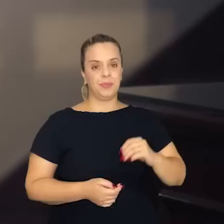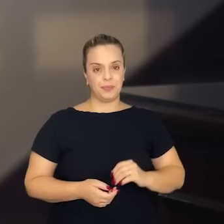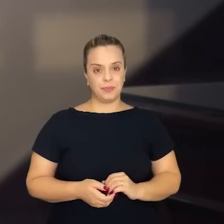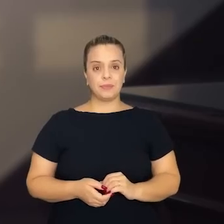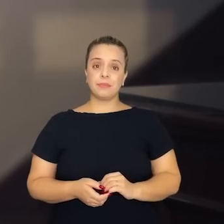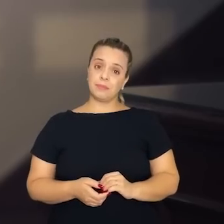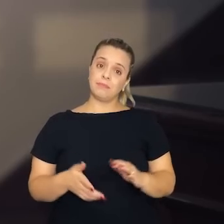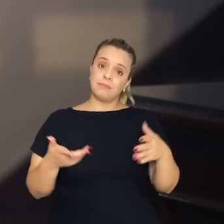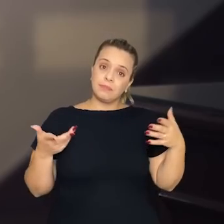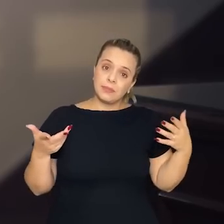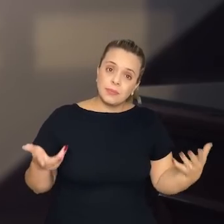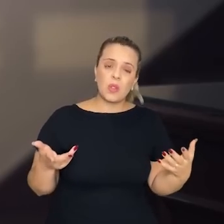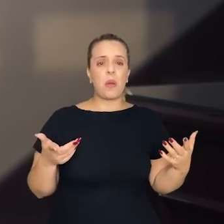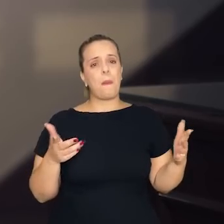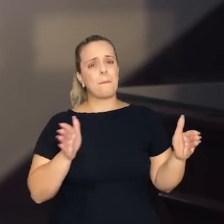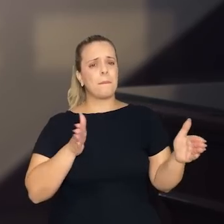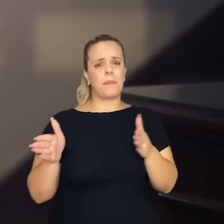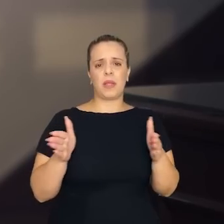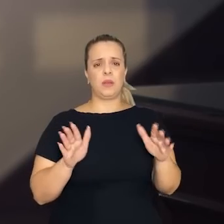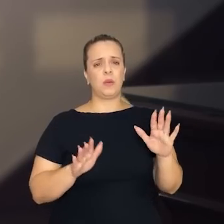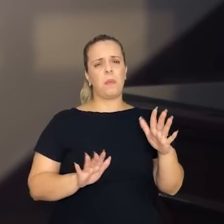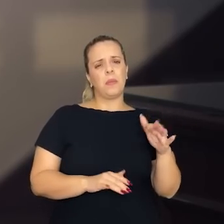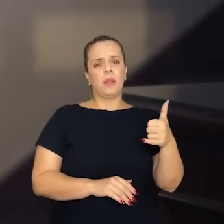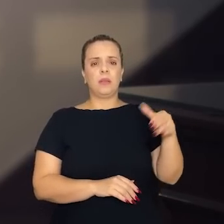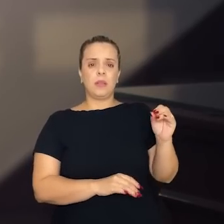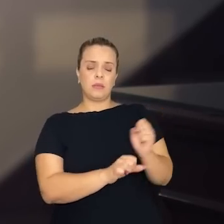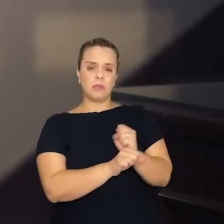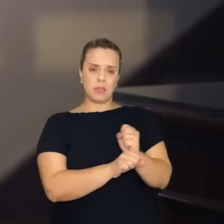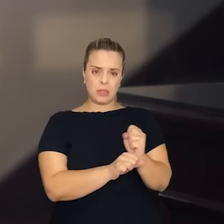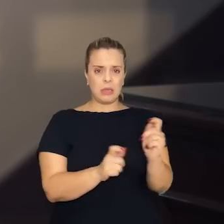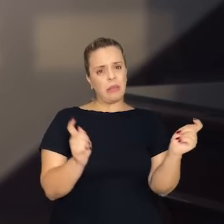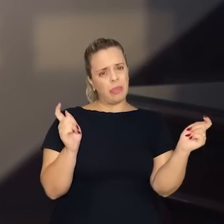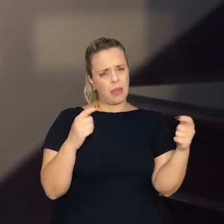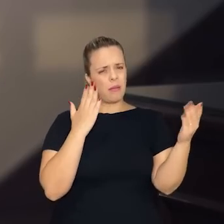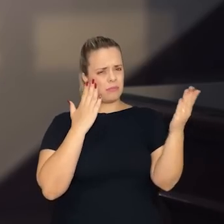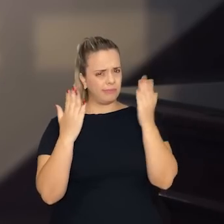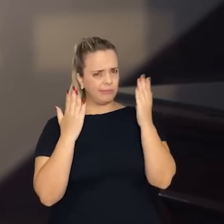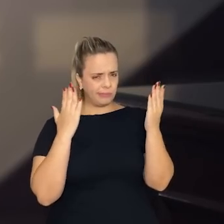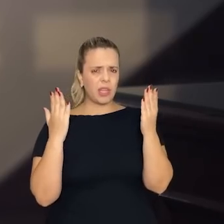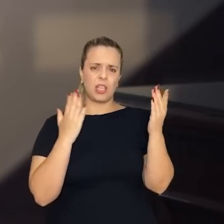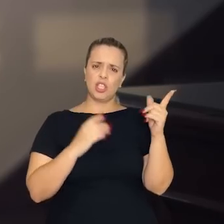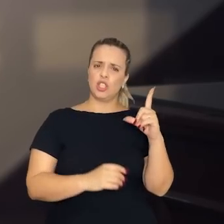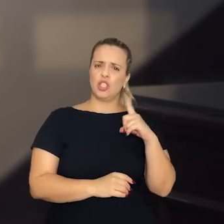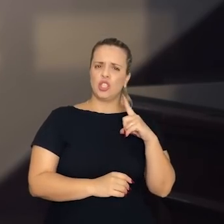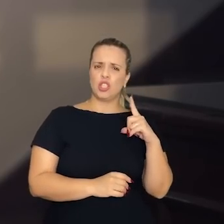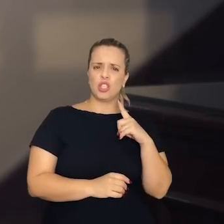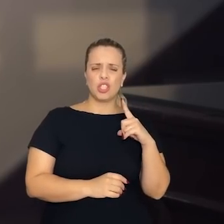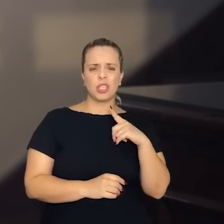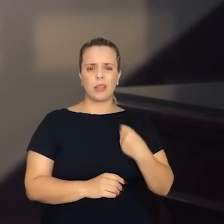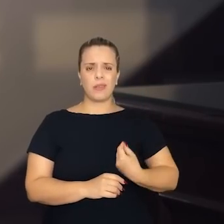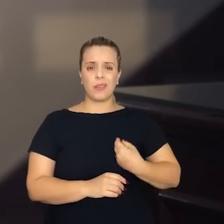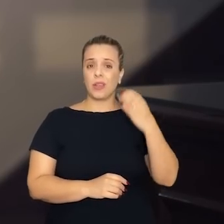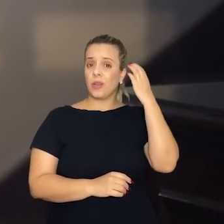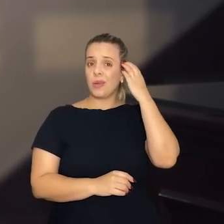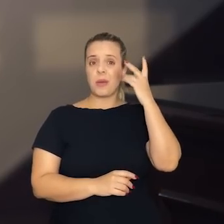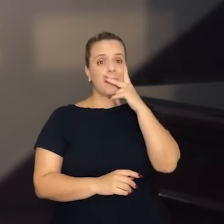E assim, espaço de 10 anos, a gente pode estimar que tinha, em Cuiabá, o